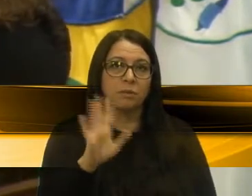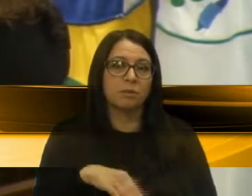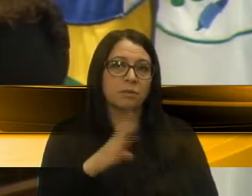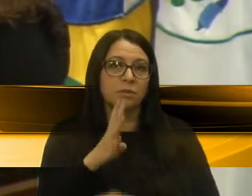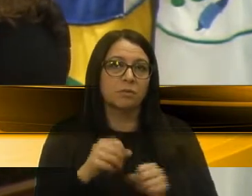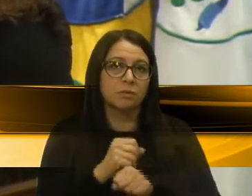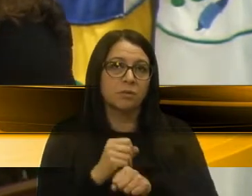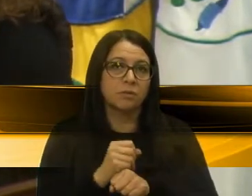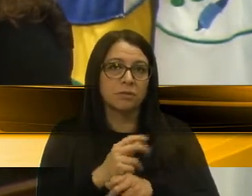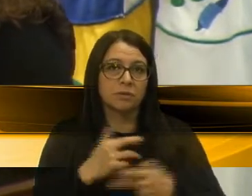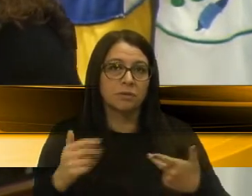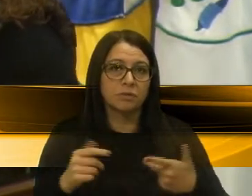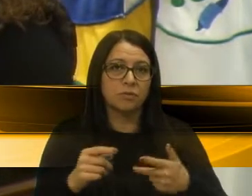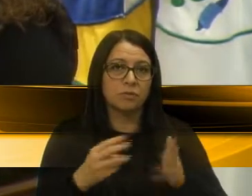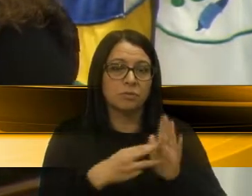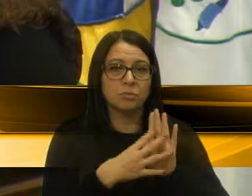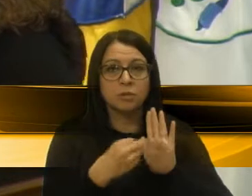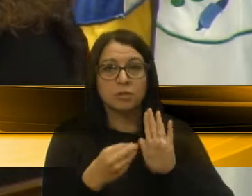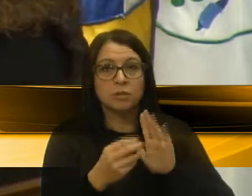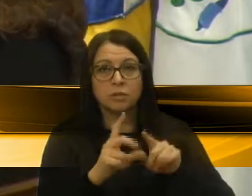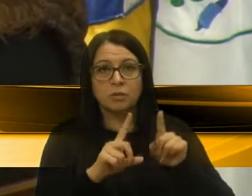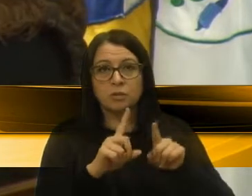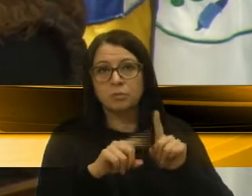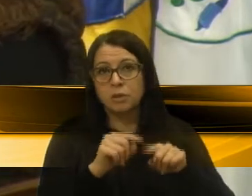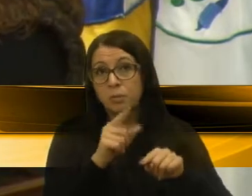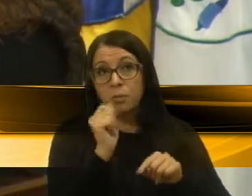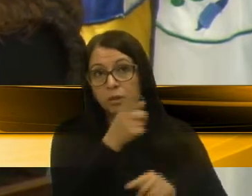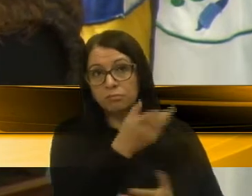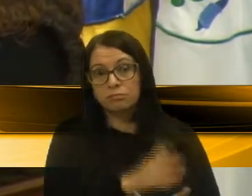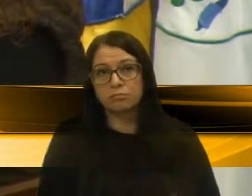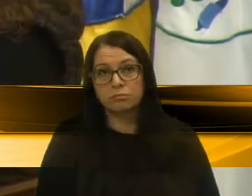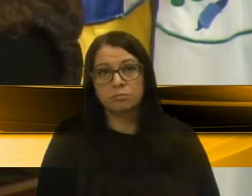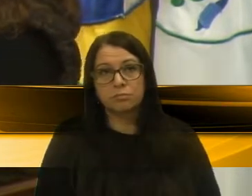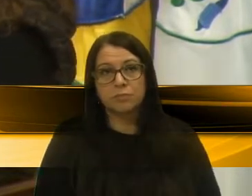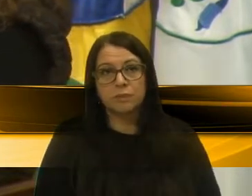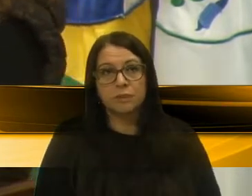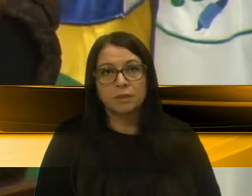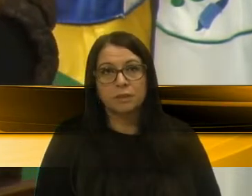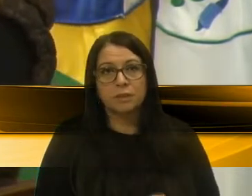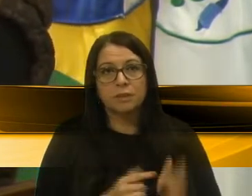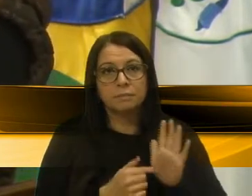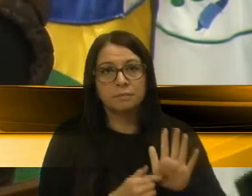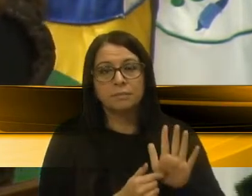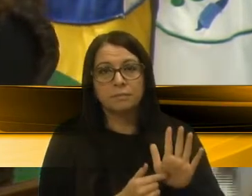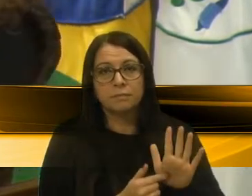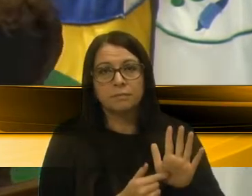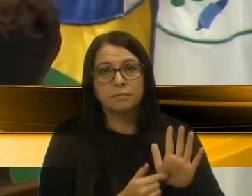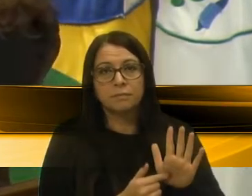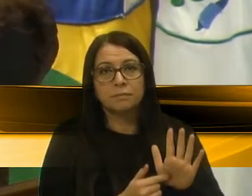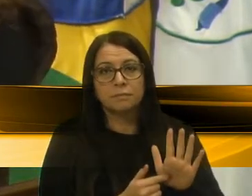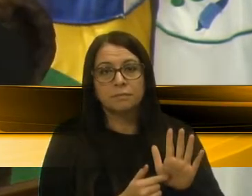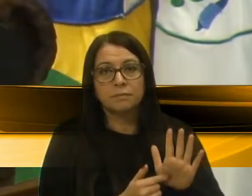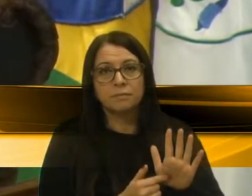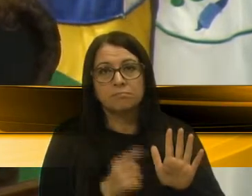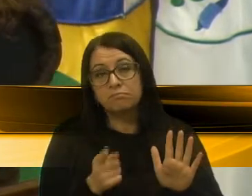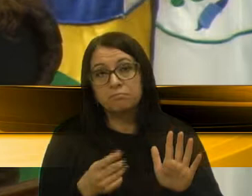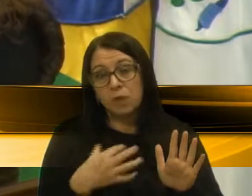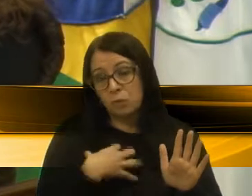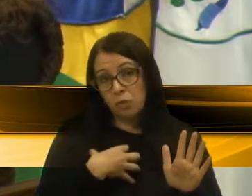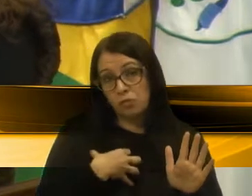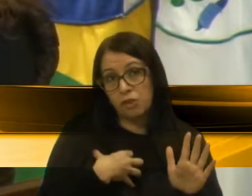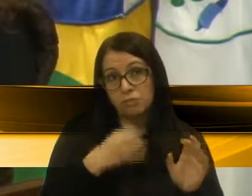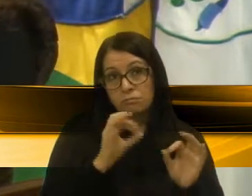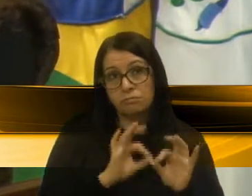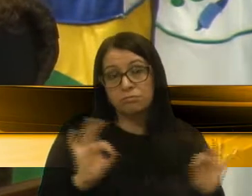E existem vários modelos no mercado em que a gente pode estar consumindo. E é uma forma